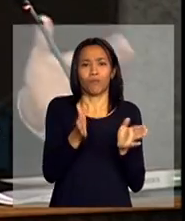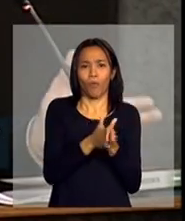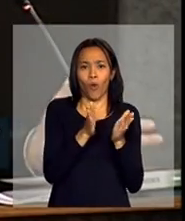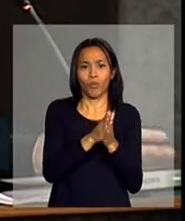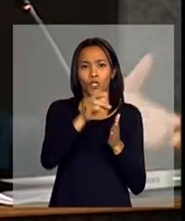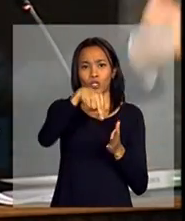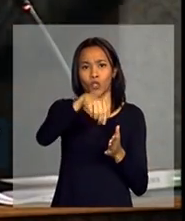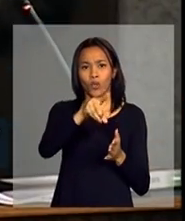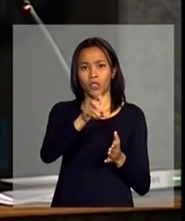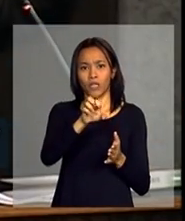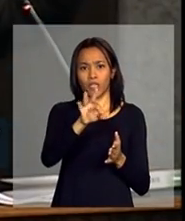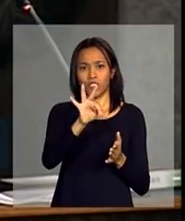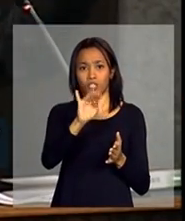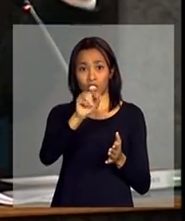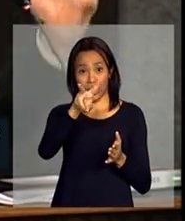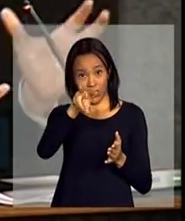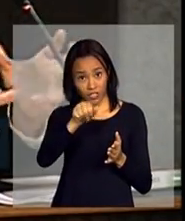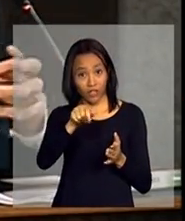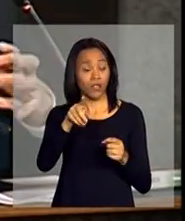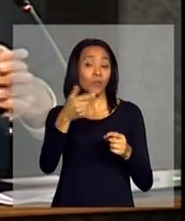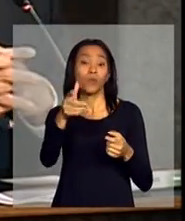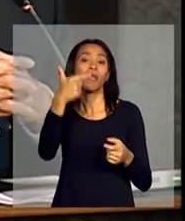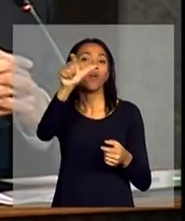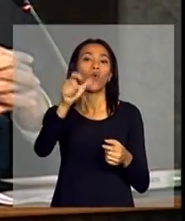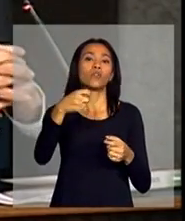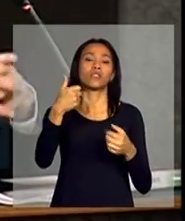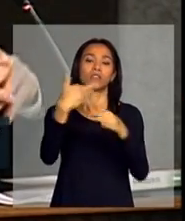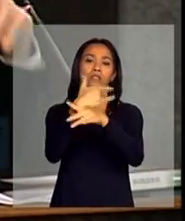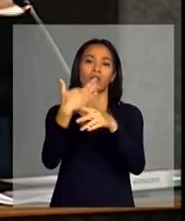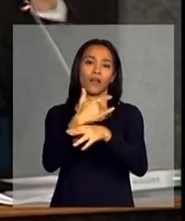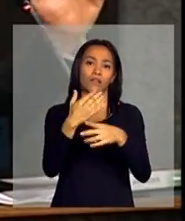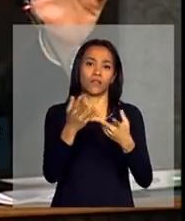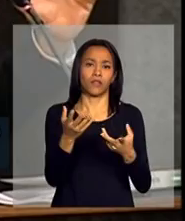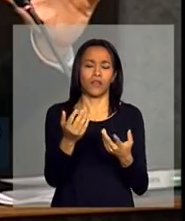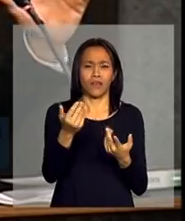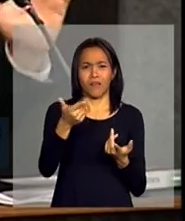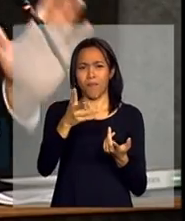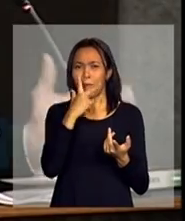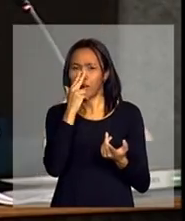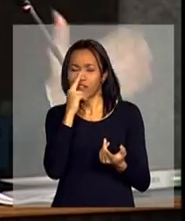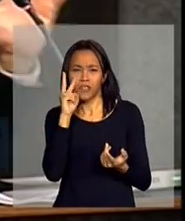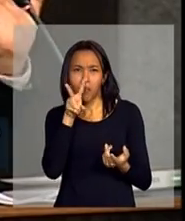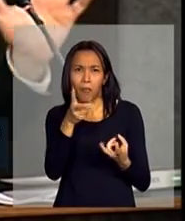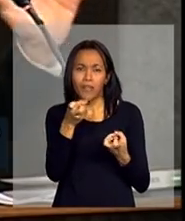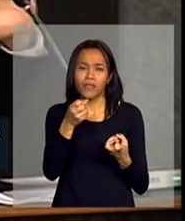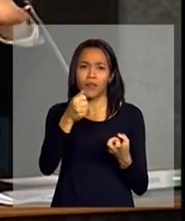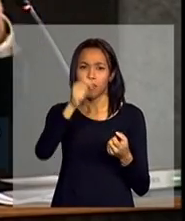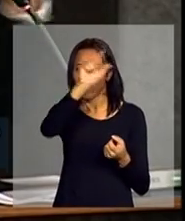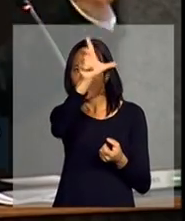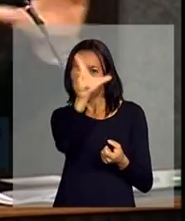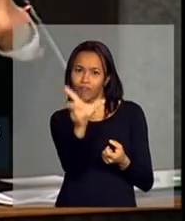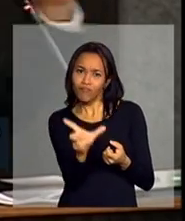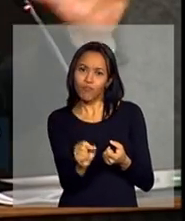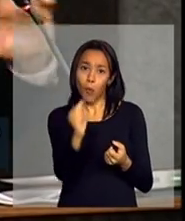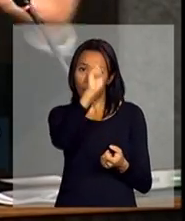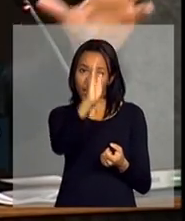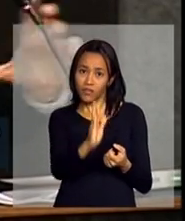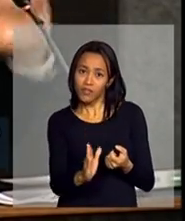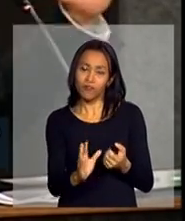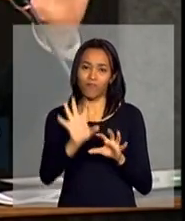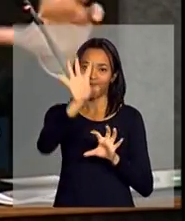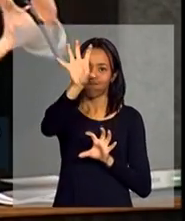Então, ou seja, o Brasil está meio de cabeça para baixo, assim, não na fotografia, mas é um filme que está tornando